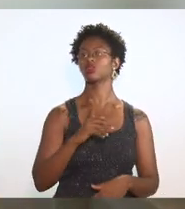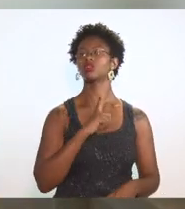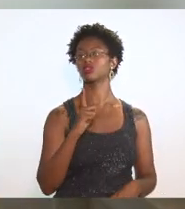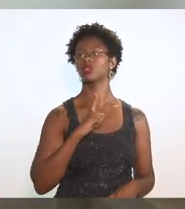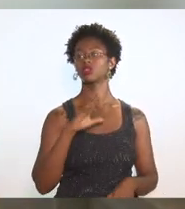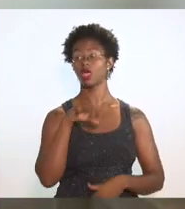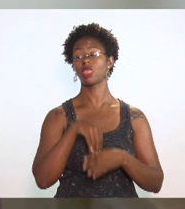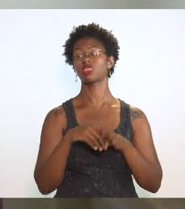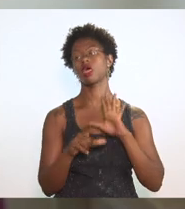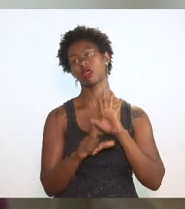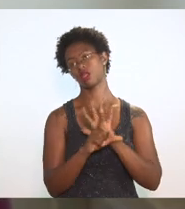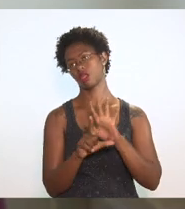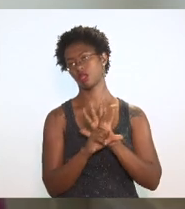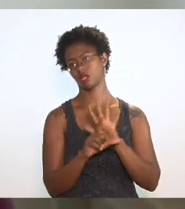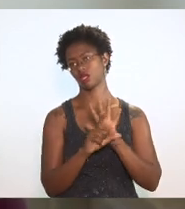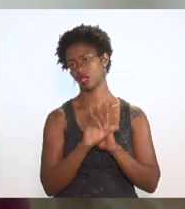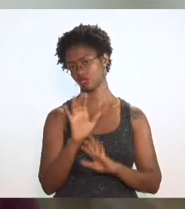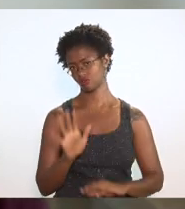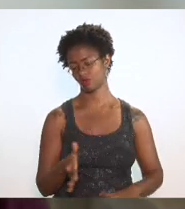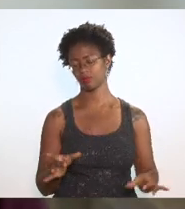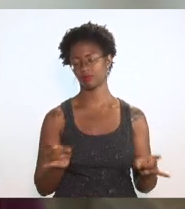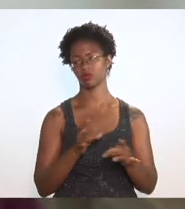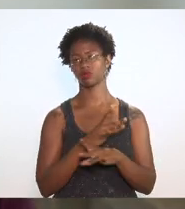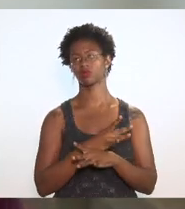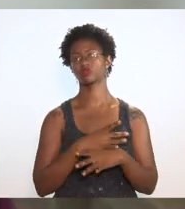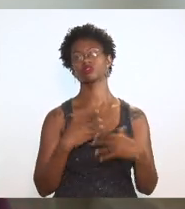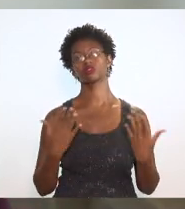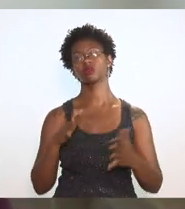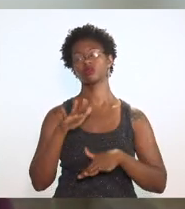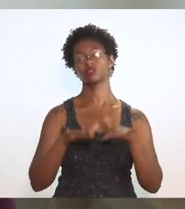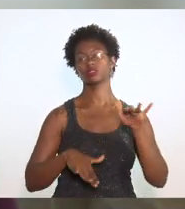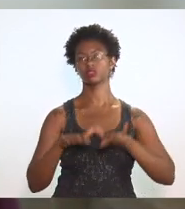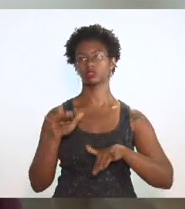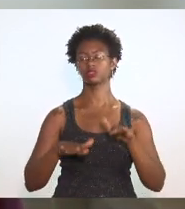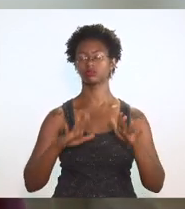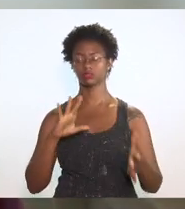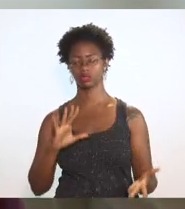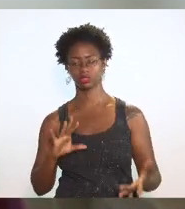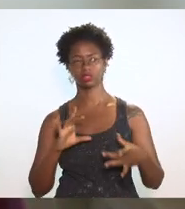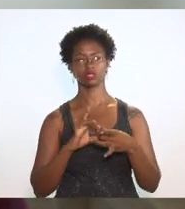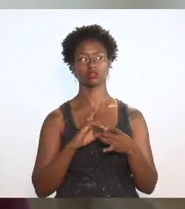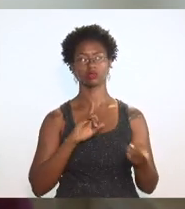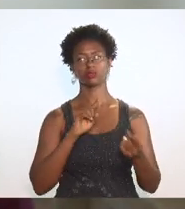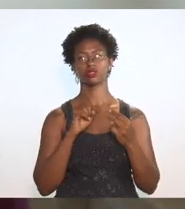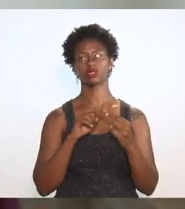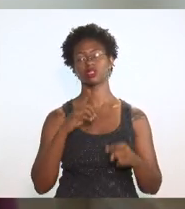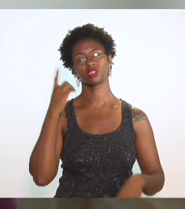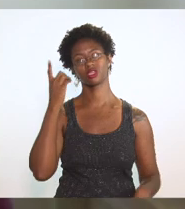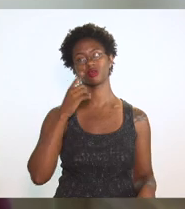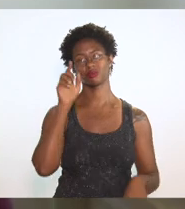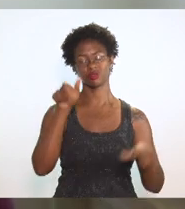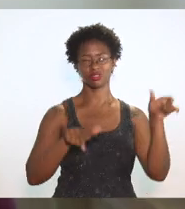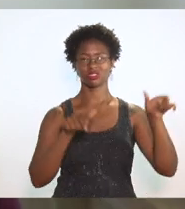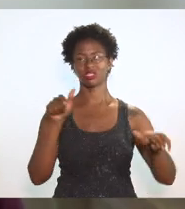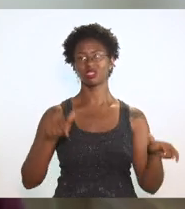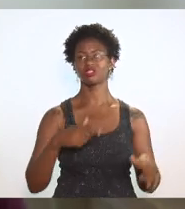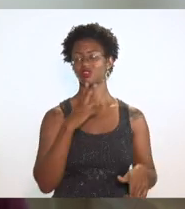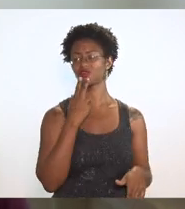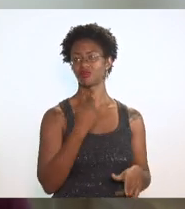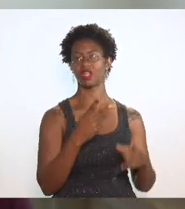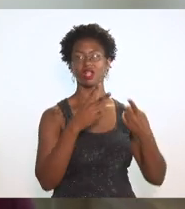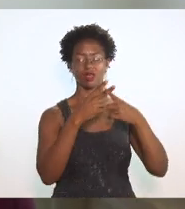própria lei porque às vezes a gente para conciliar com os deputados a gente acata a emenda com